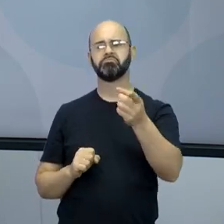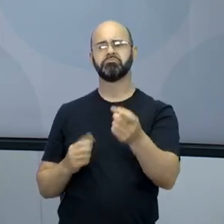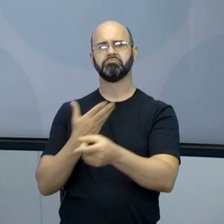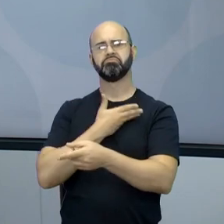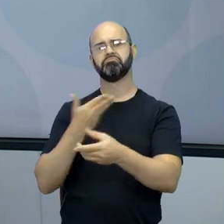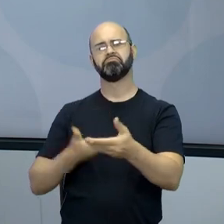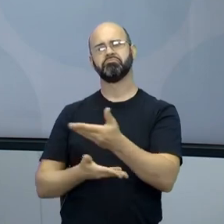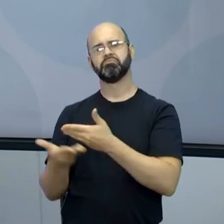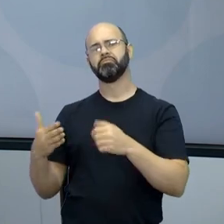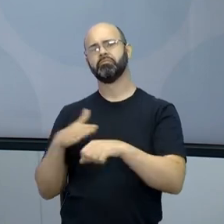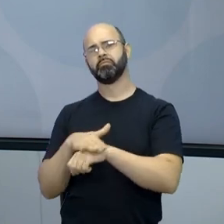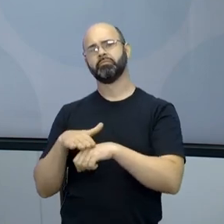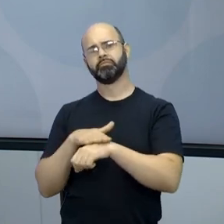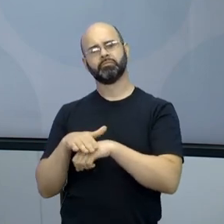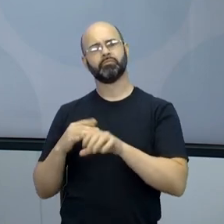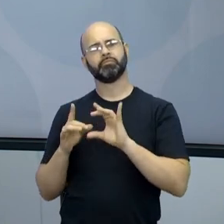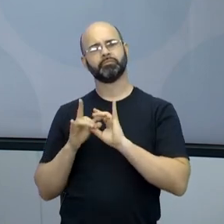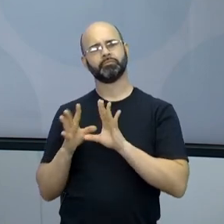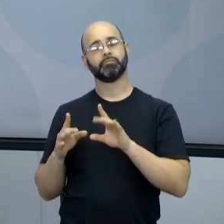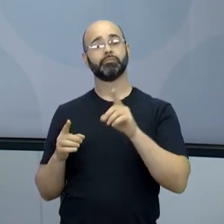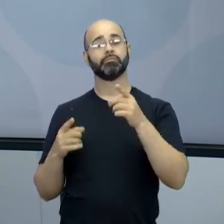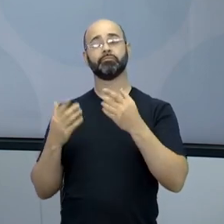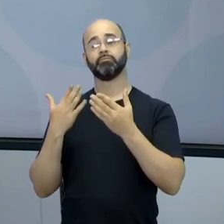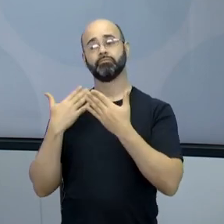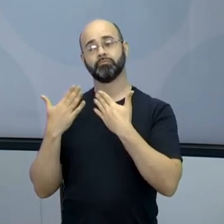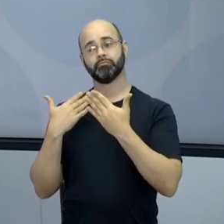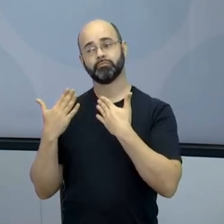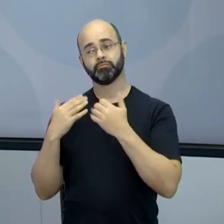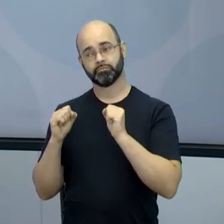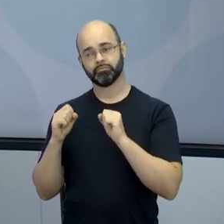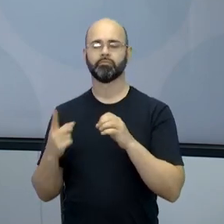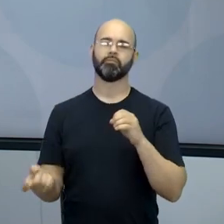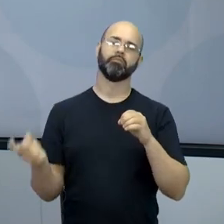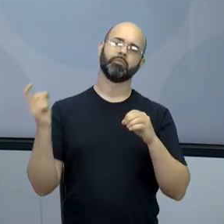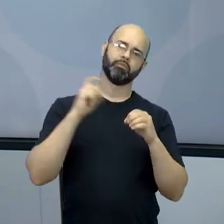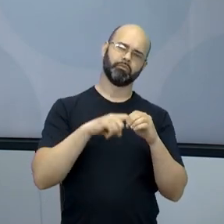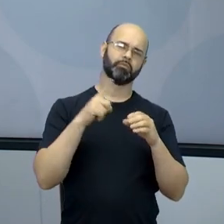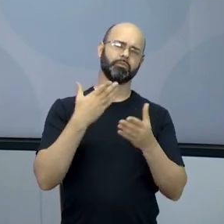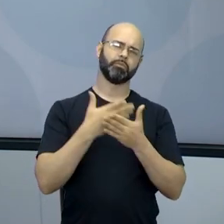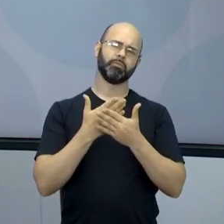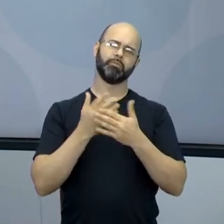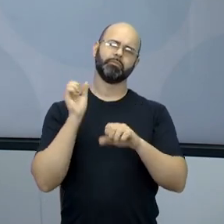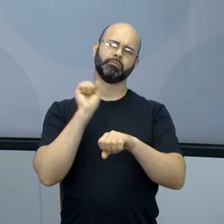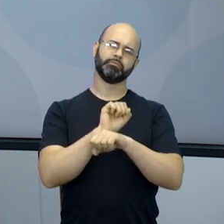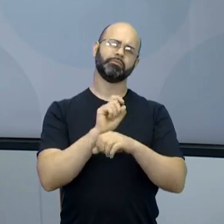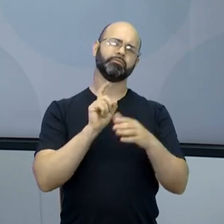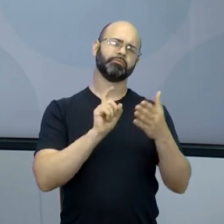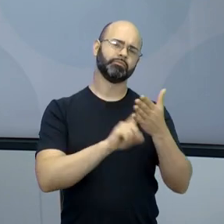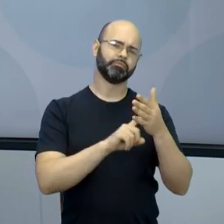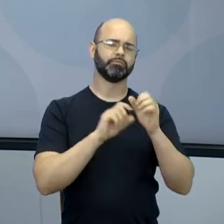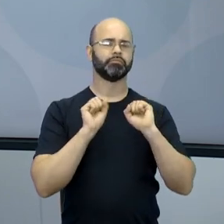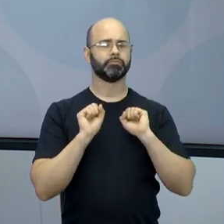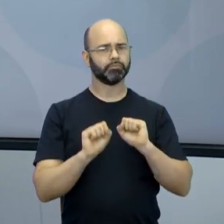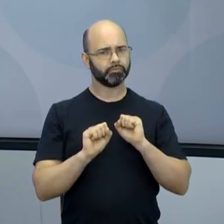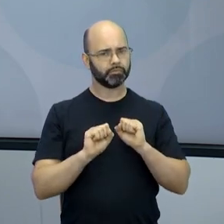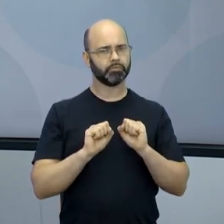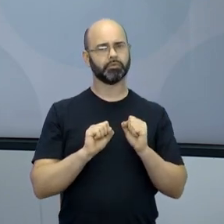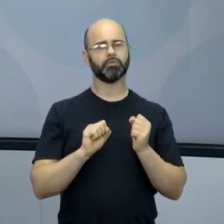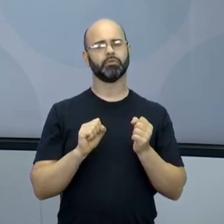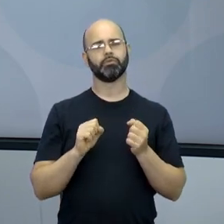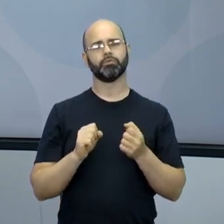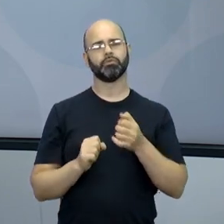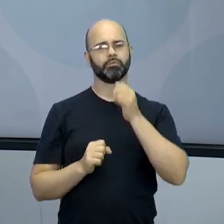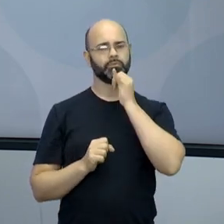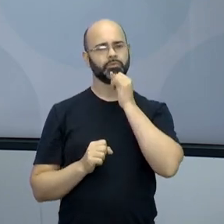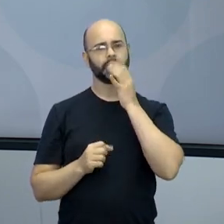e aí, a partir do que você debateu, escute a nossa conversa aqui, vai pausando a aula, e vai integrando a sua conversa com o nosso. Por